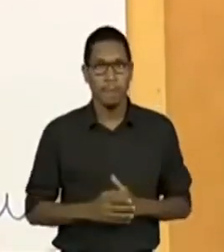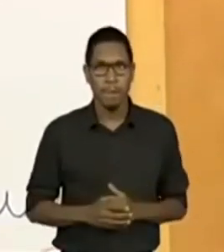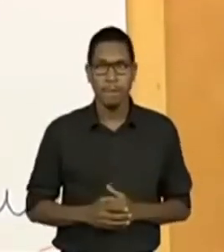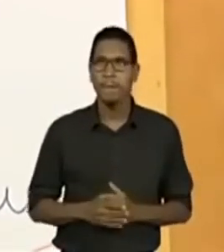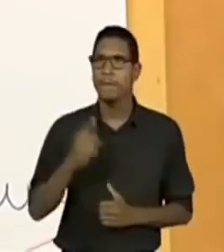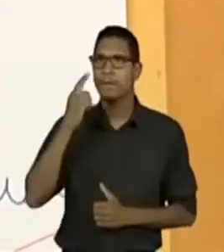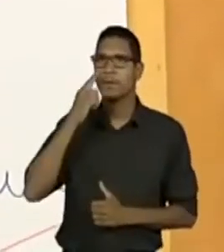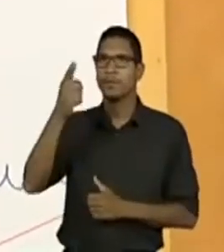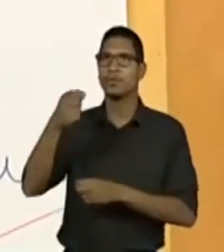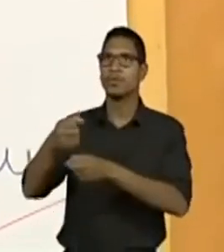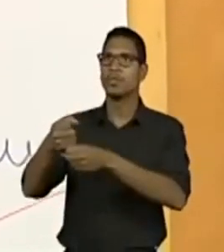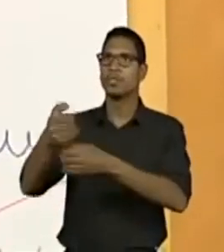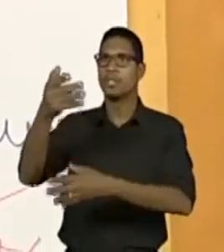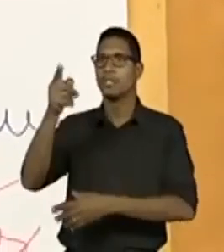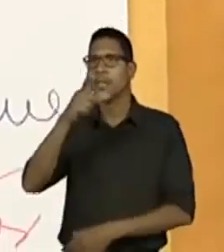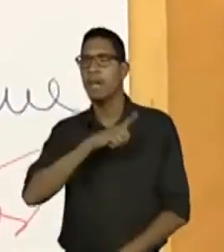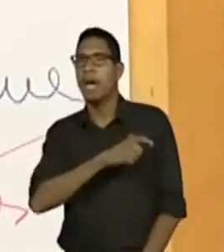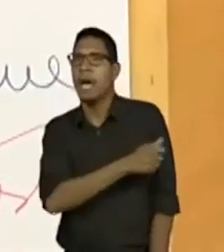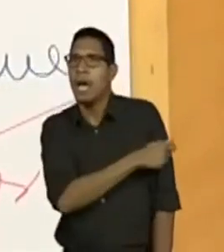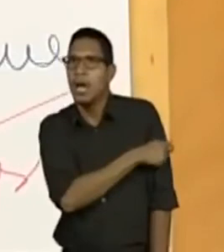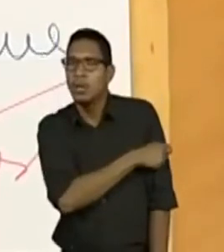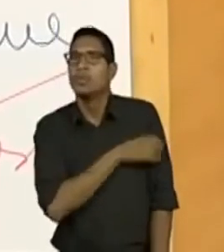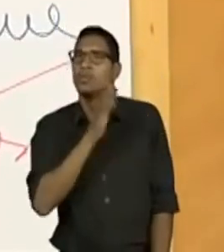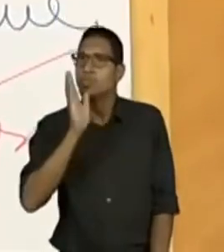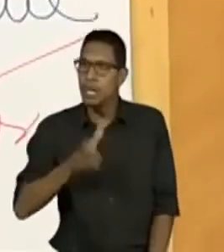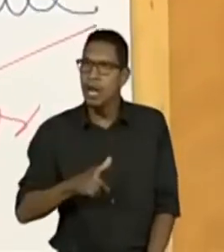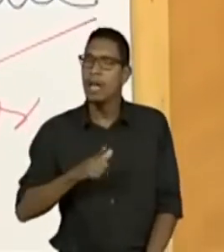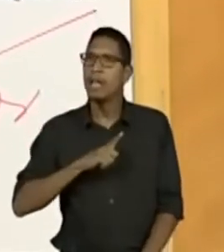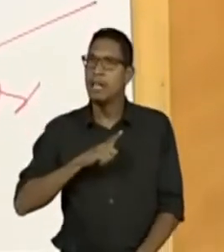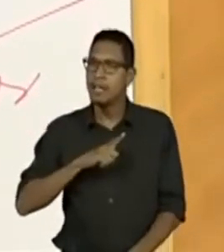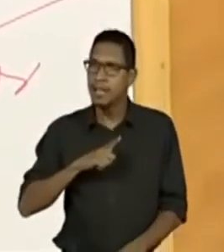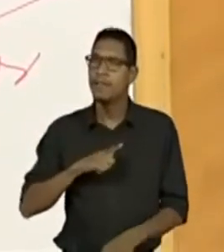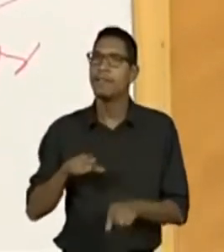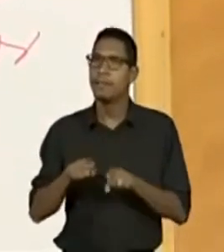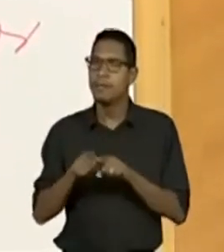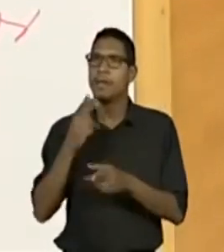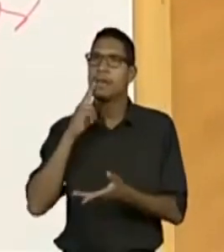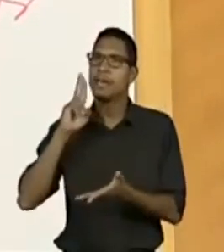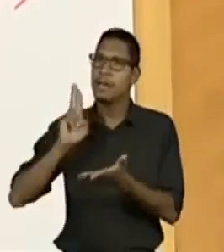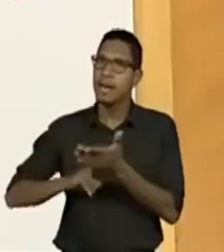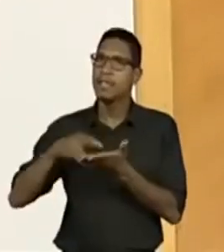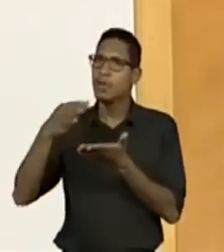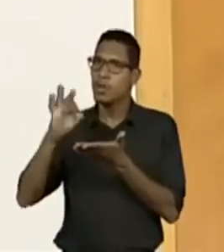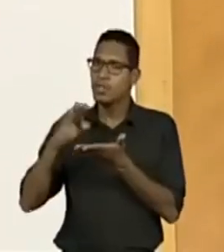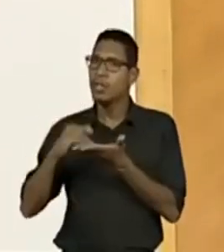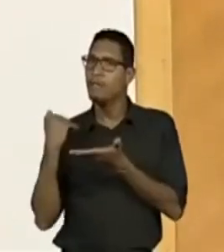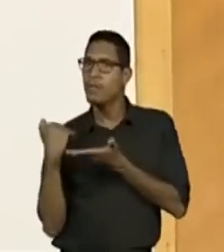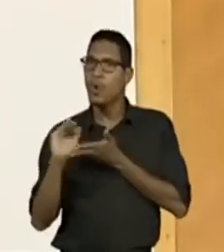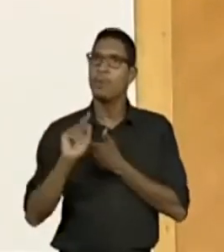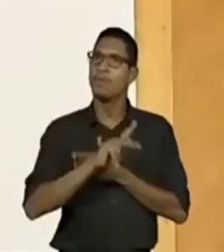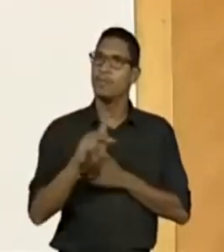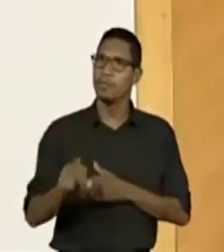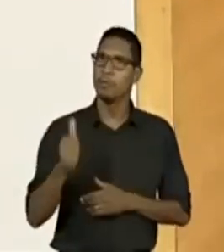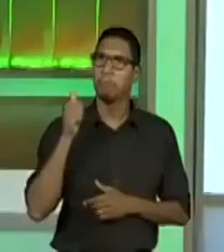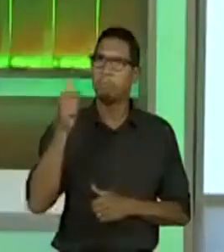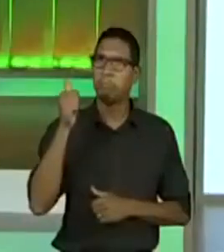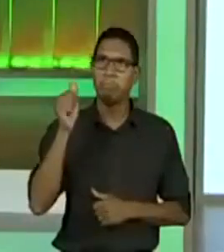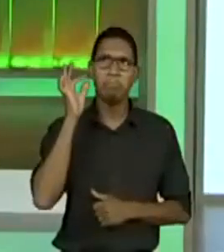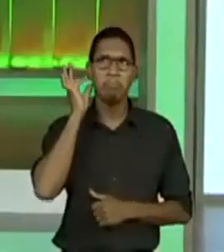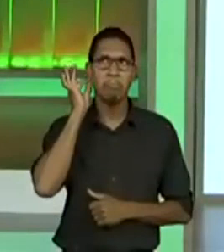colocando assim, tem aluno que já mandou para a professora a carta corrigida, que gente linda, legal.